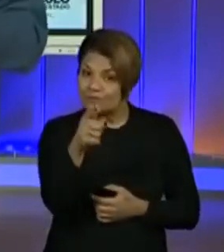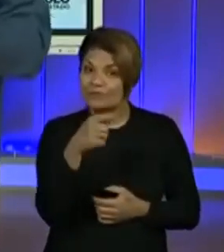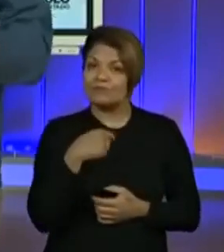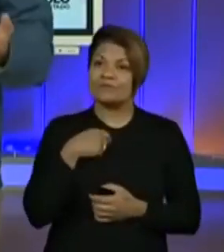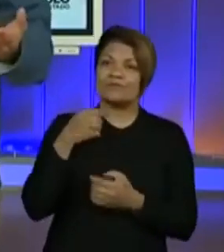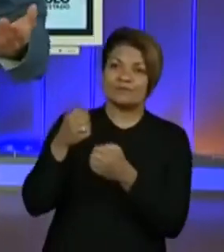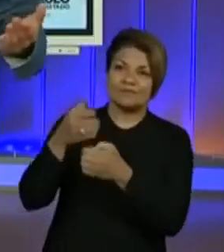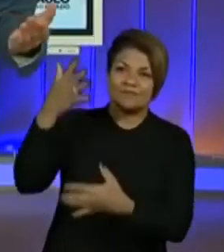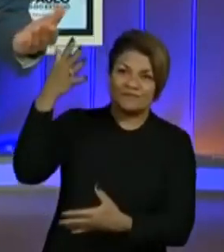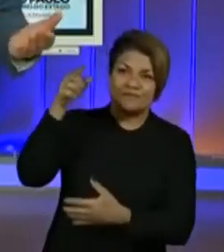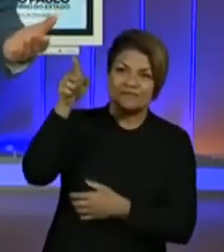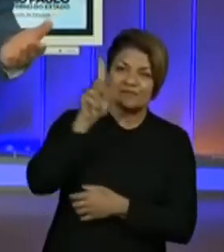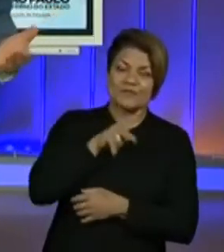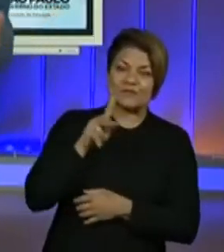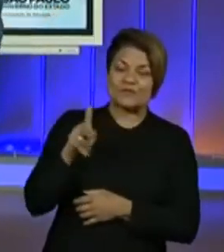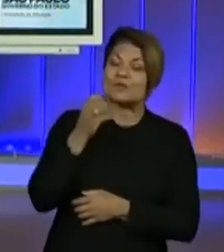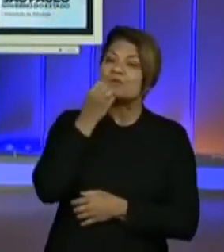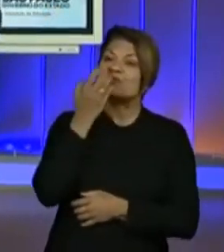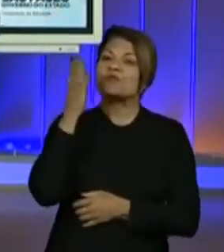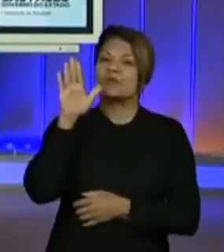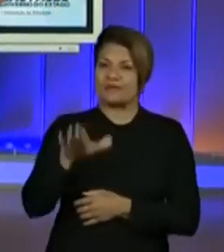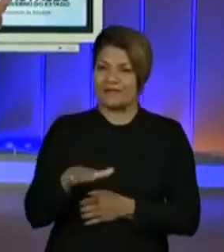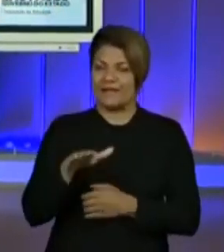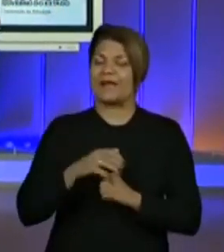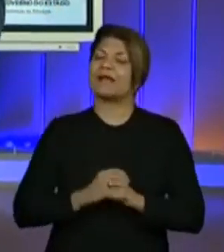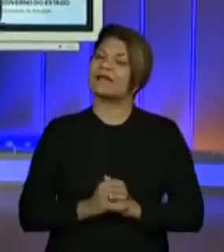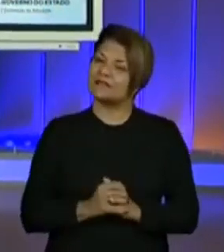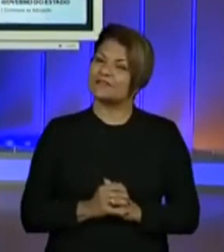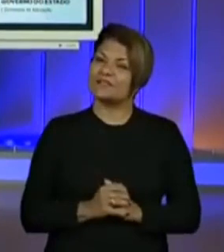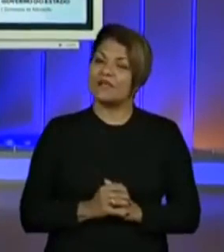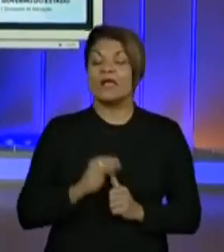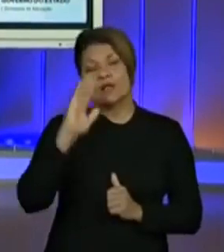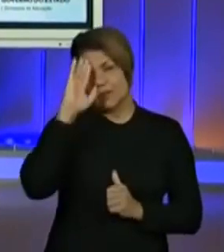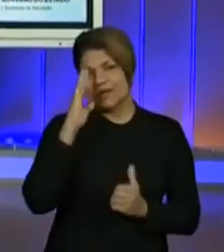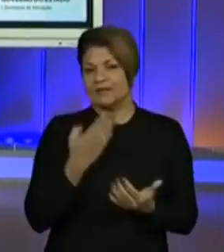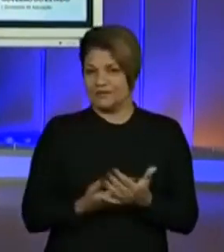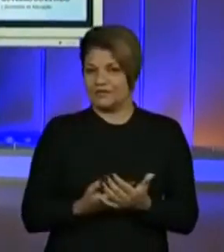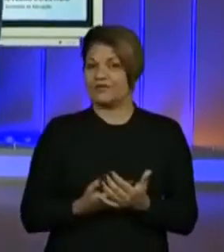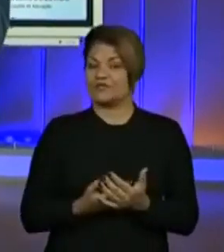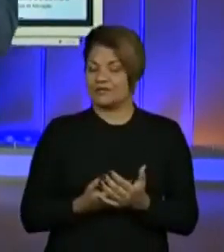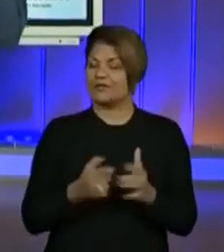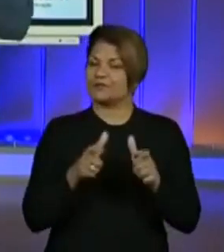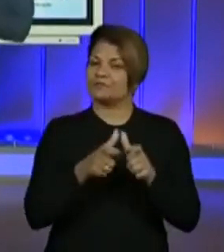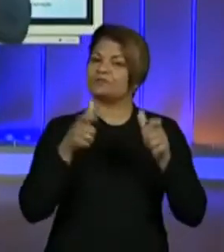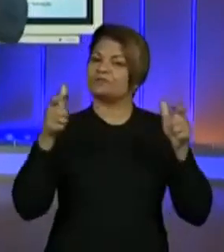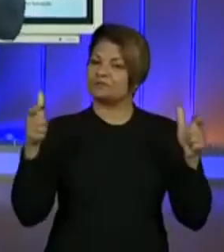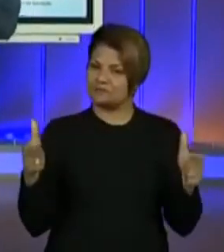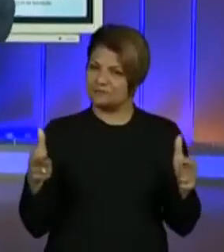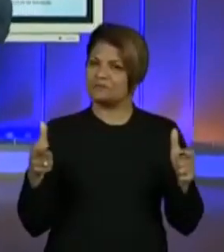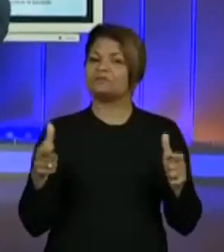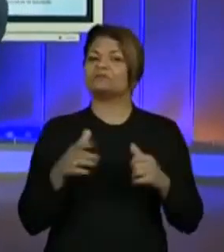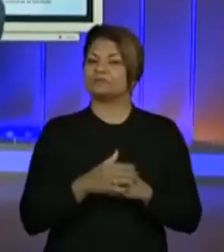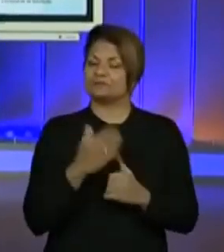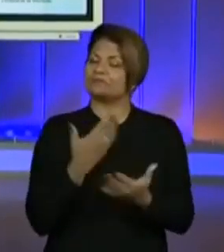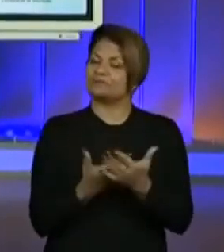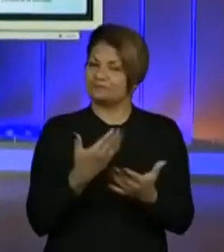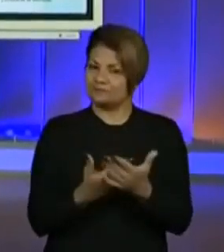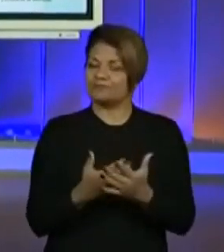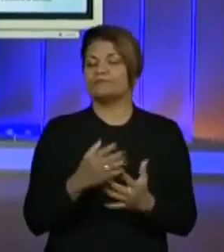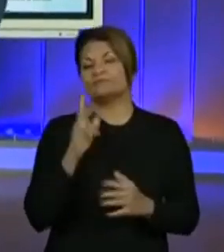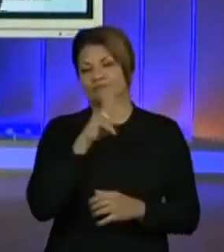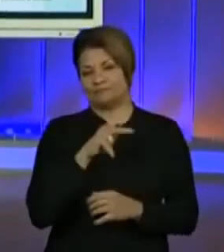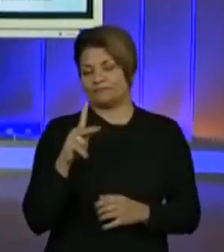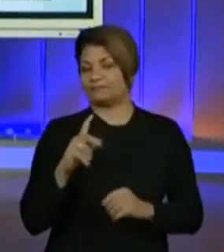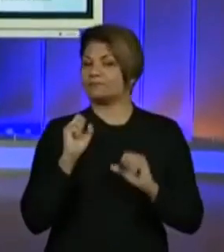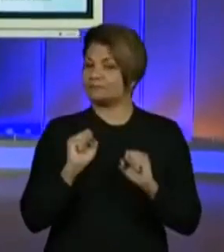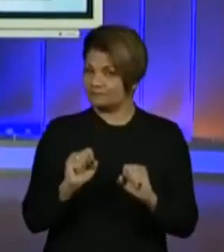apontam boa tarde no chat. Bom, eu acredito que um maior número de estudantes, e os professores podem confirmar isso para mim